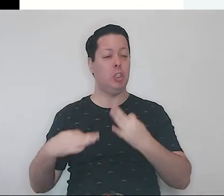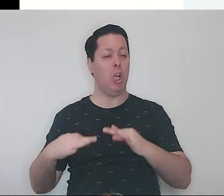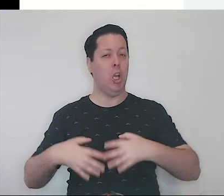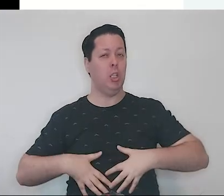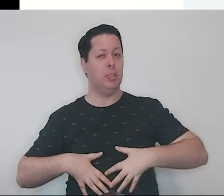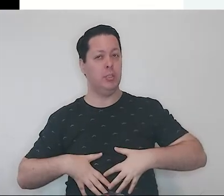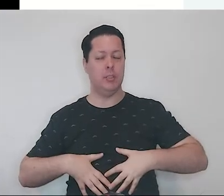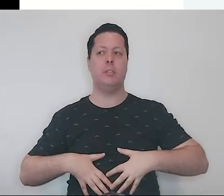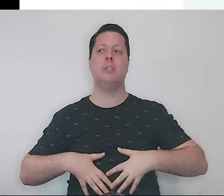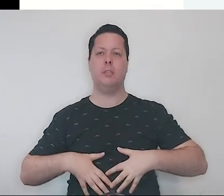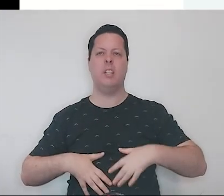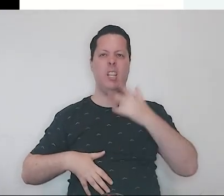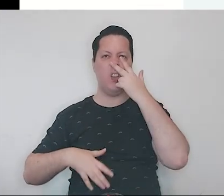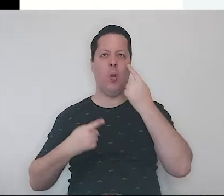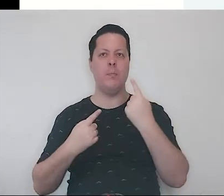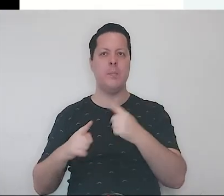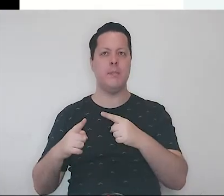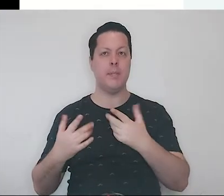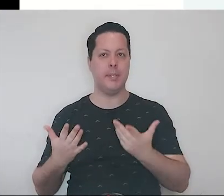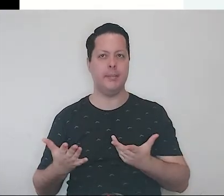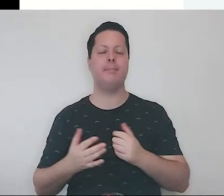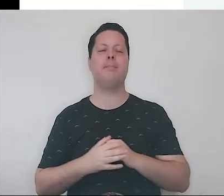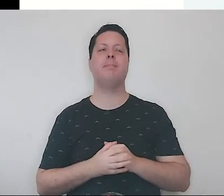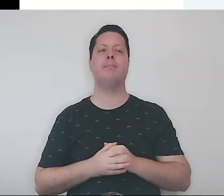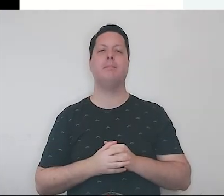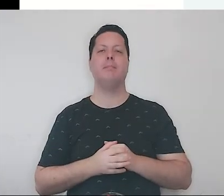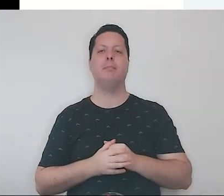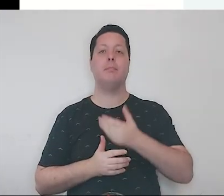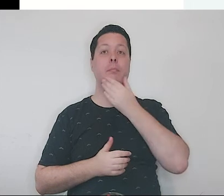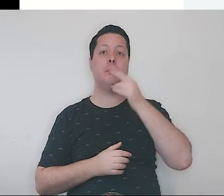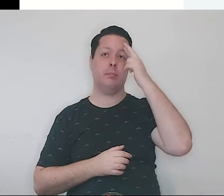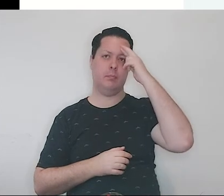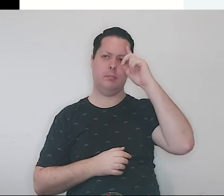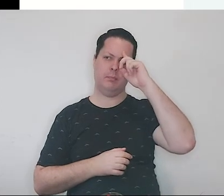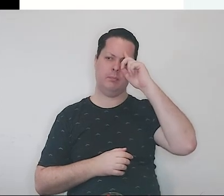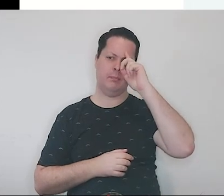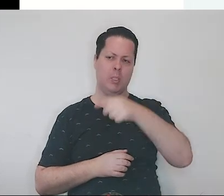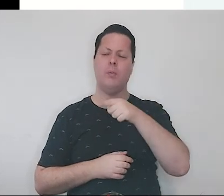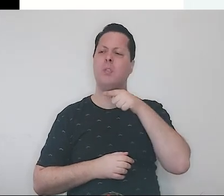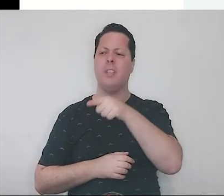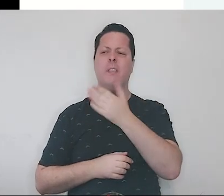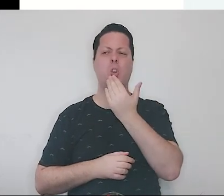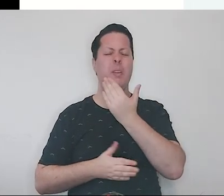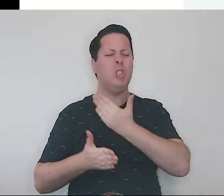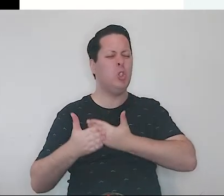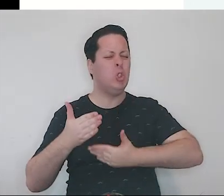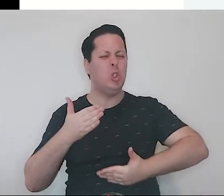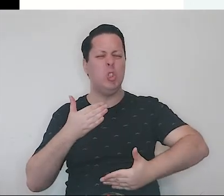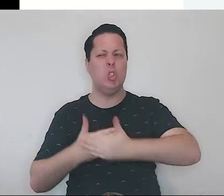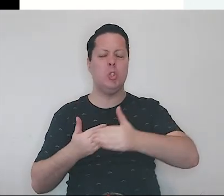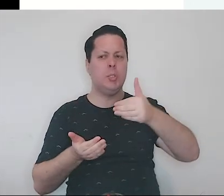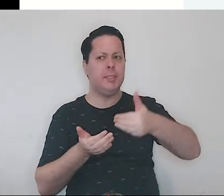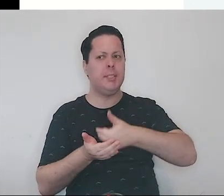Vê que ele também está fazendo, meio que um bullying, né? Aí eu ordeno, vais comer toda essa canja de